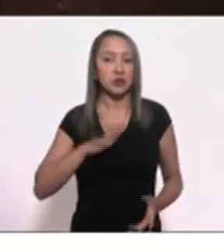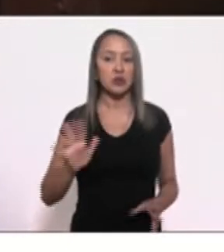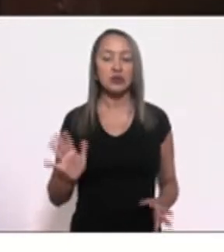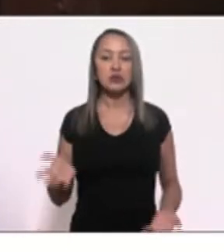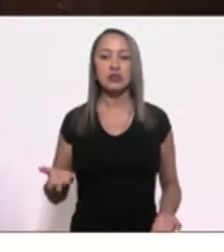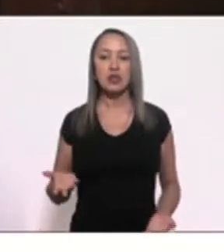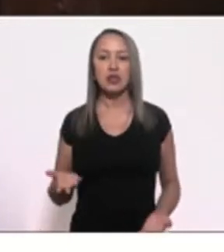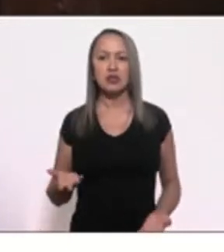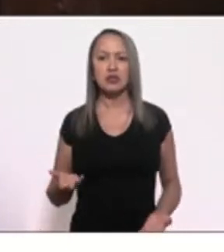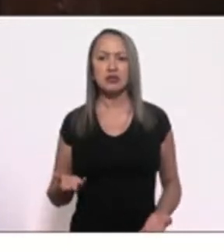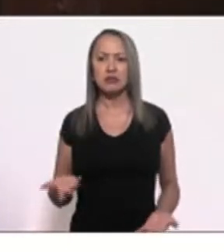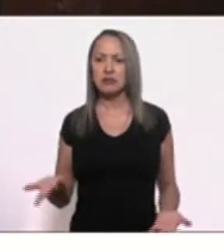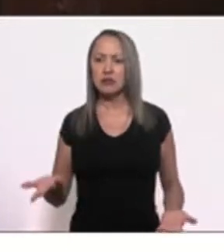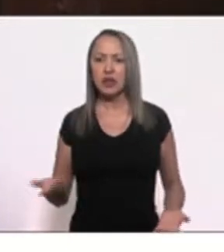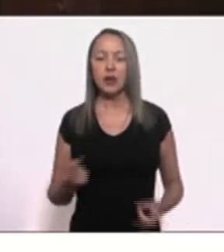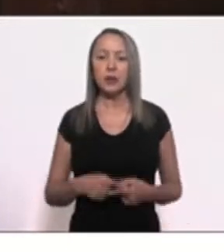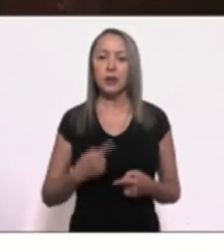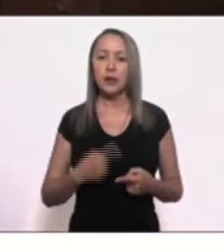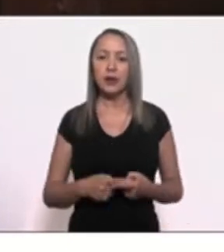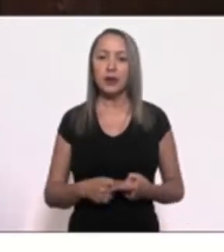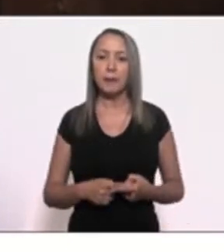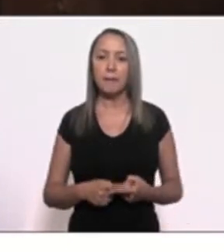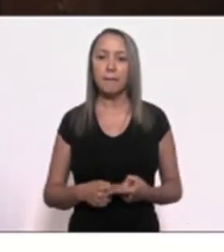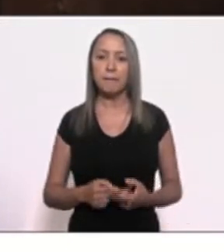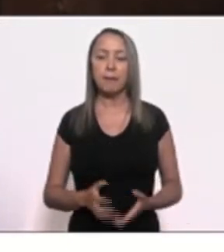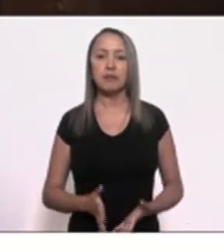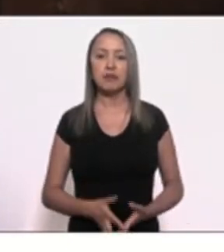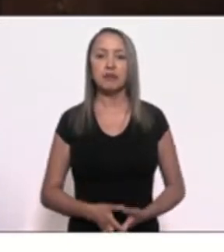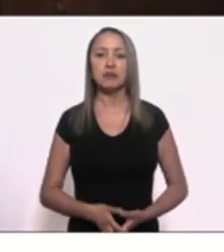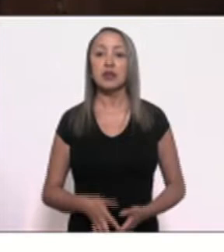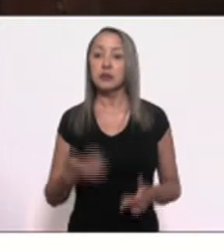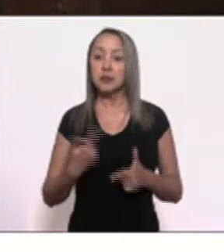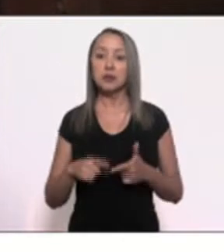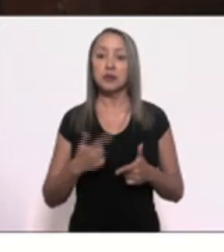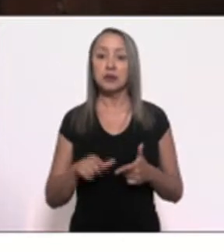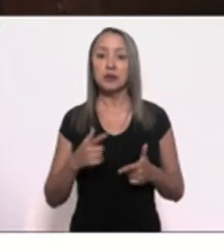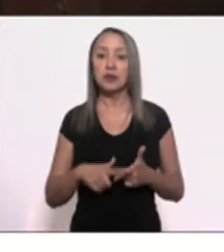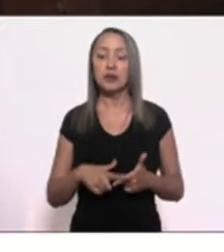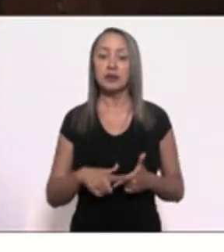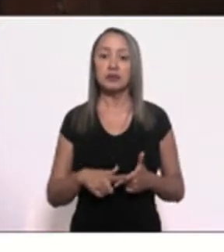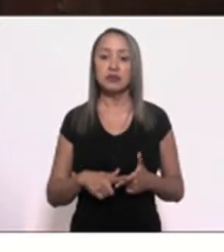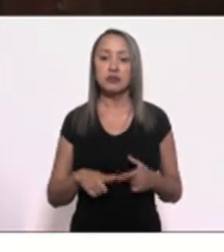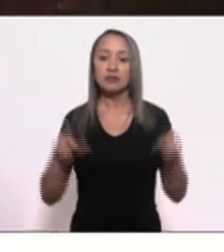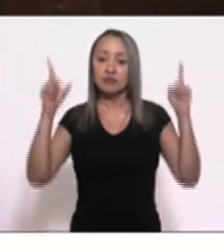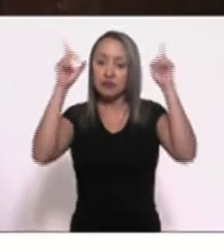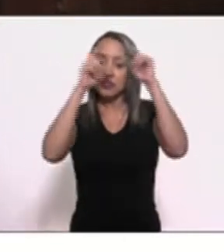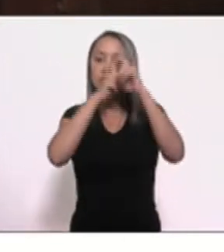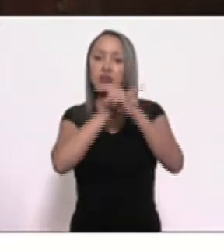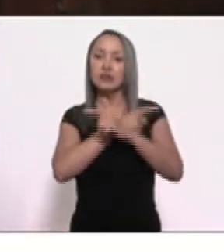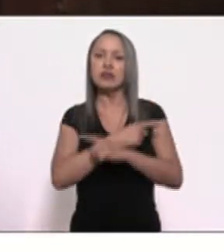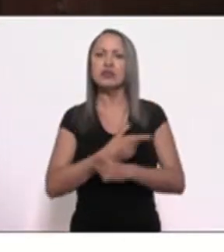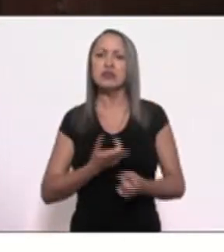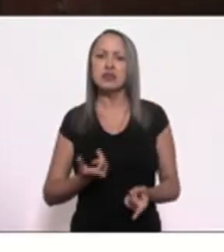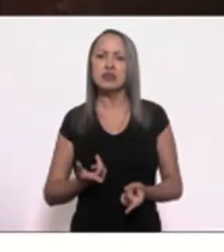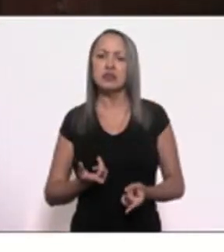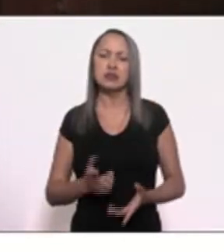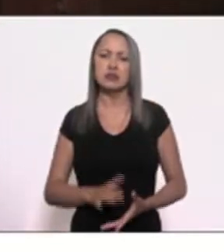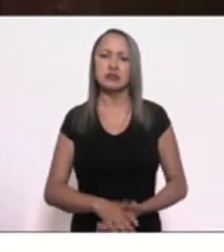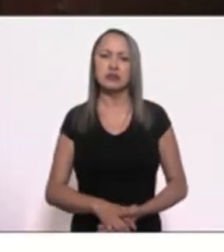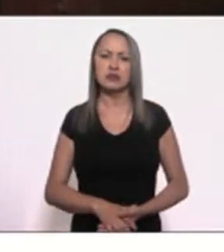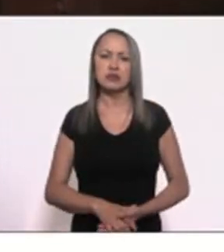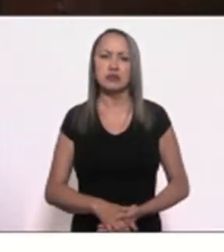E é óbvio que a situação que eu fico é uma situação terrível, né? Porque,